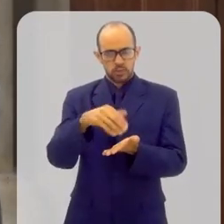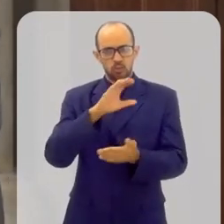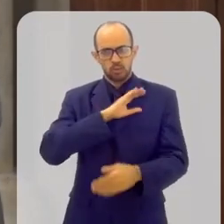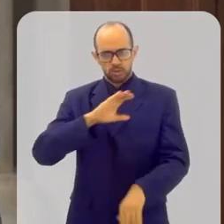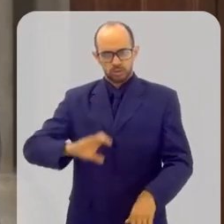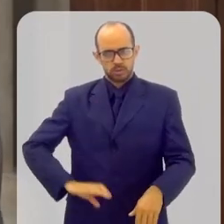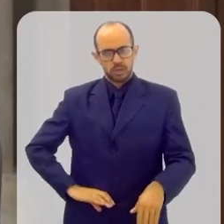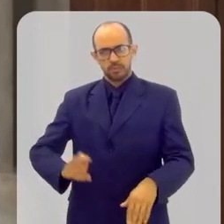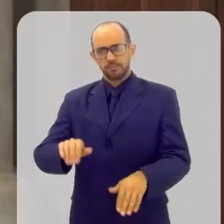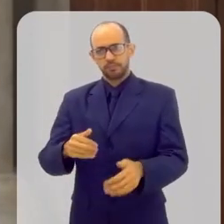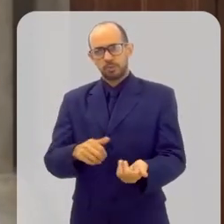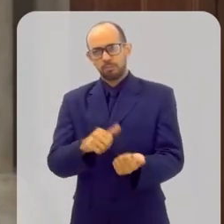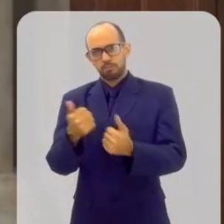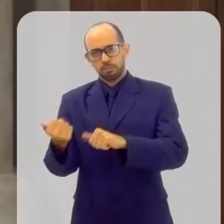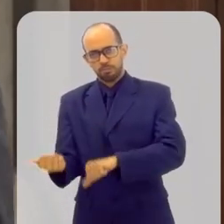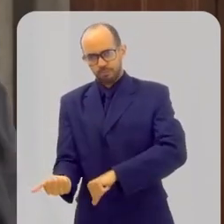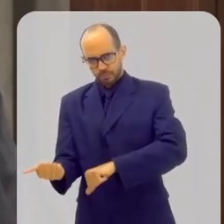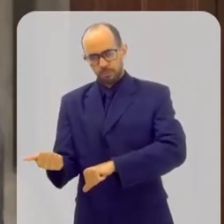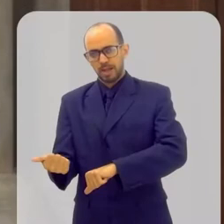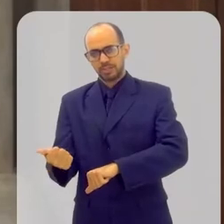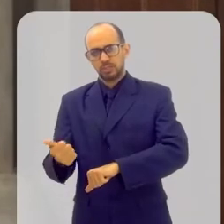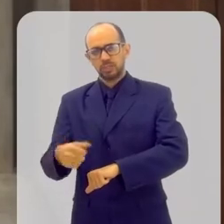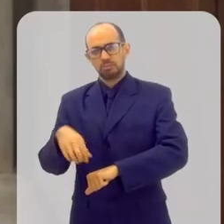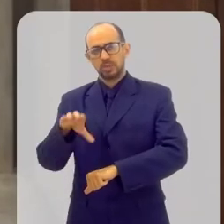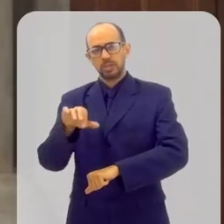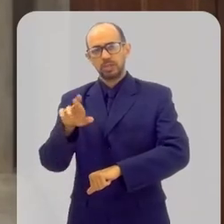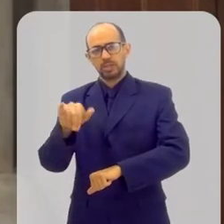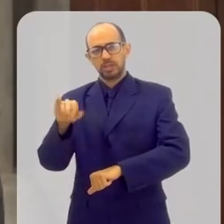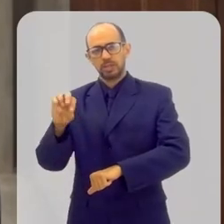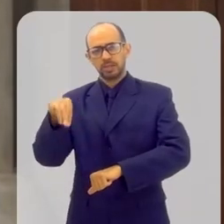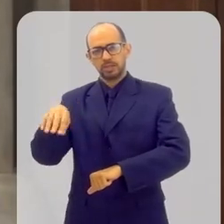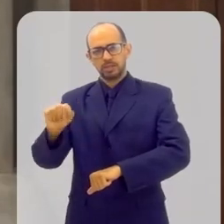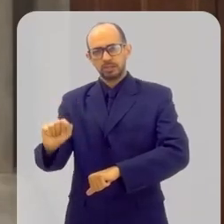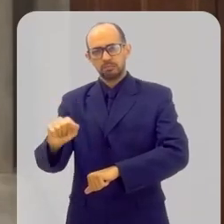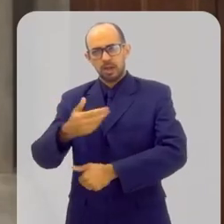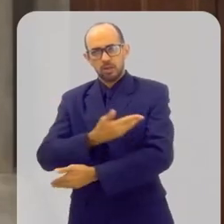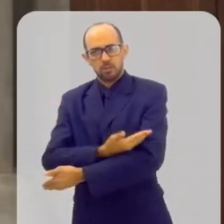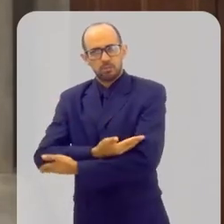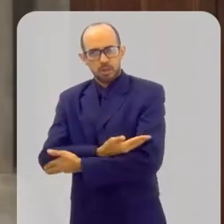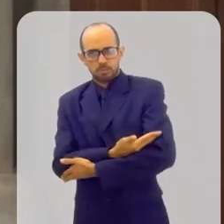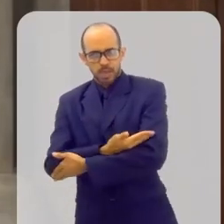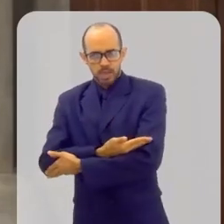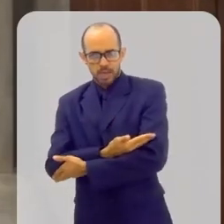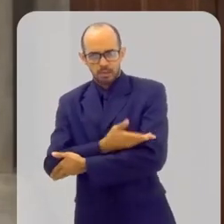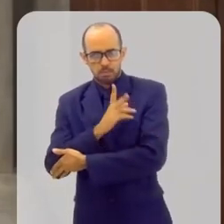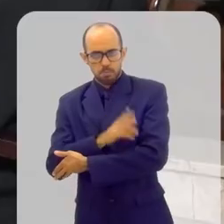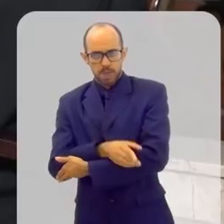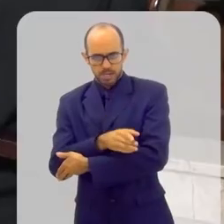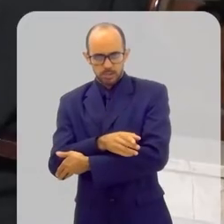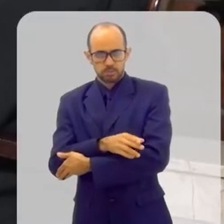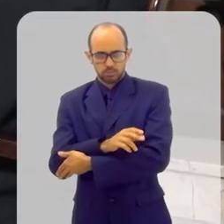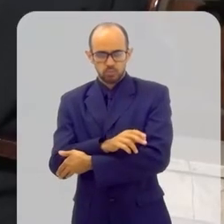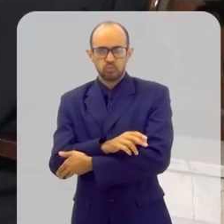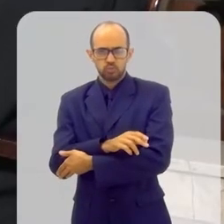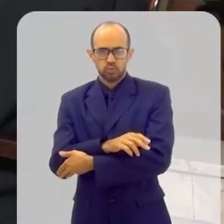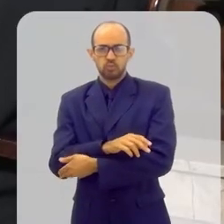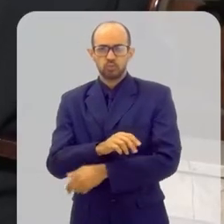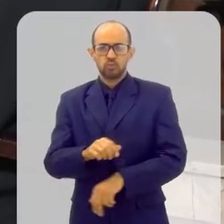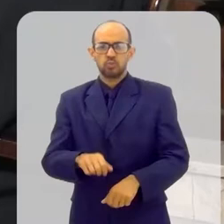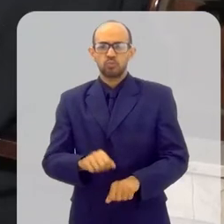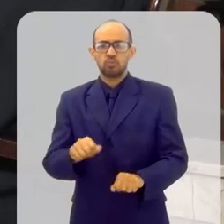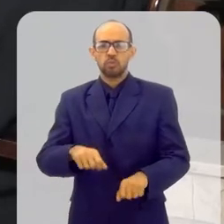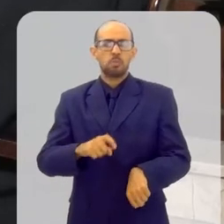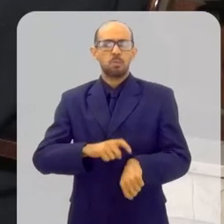Então, o bebê já é batizado e crismado na mesma cerimônia. Por isso, também, outra diferença. O crisma em